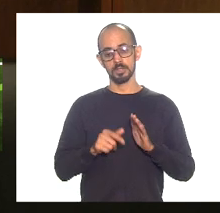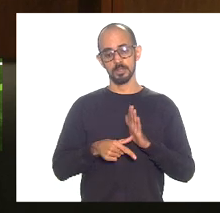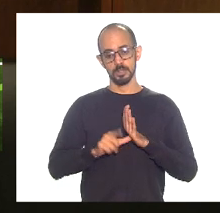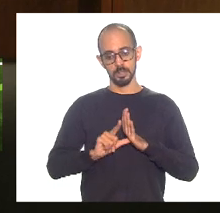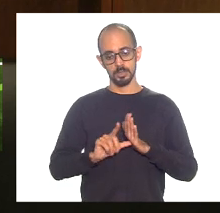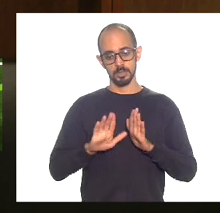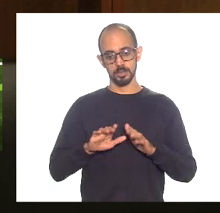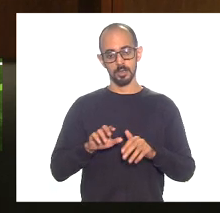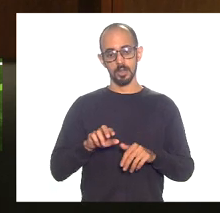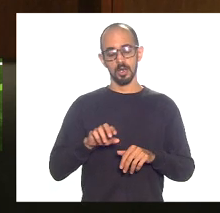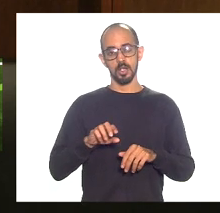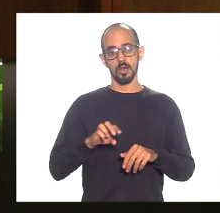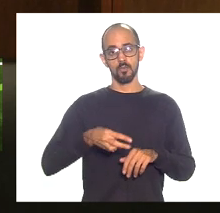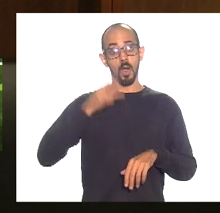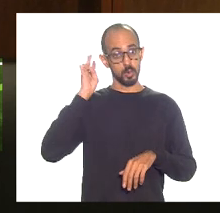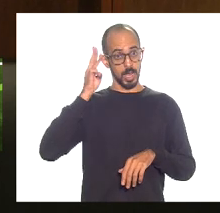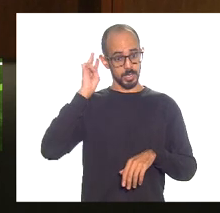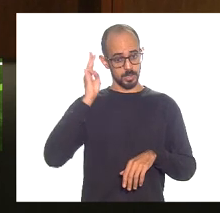Valdeck,